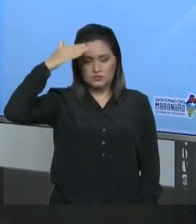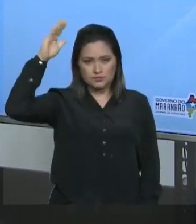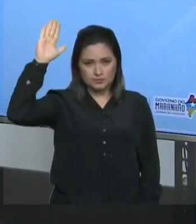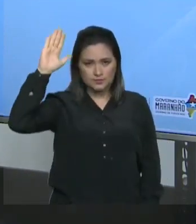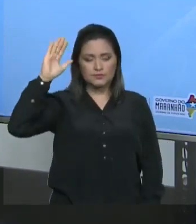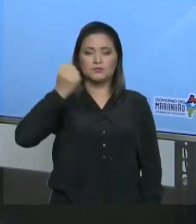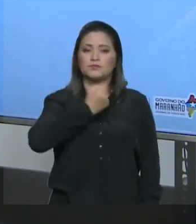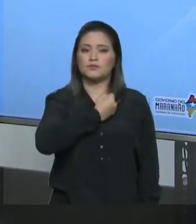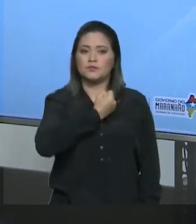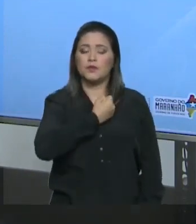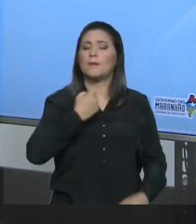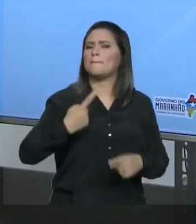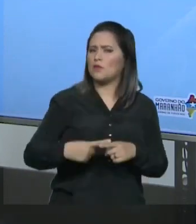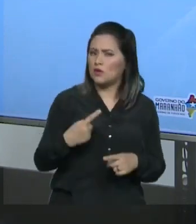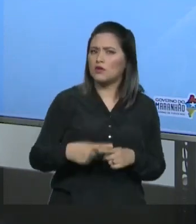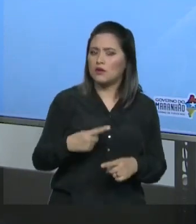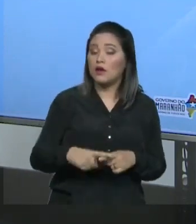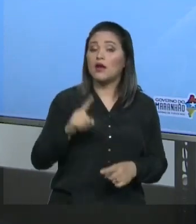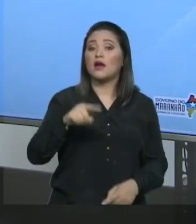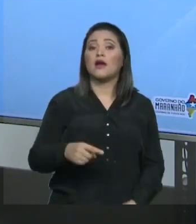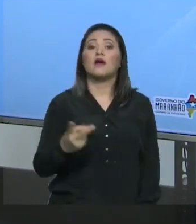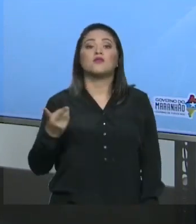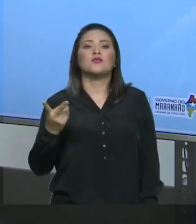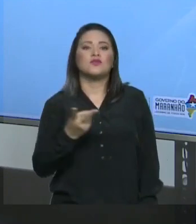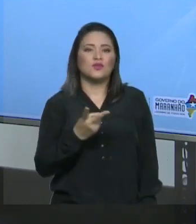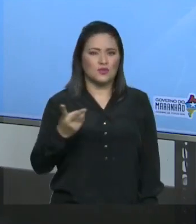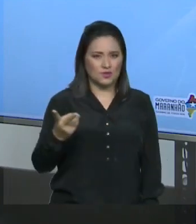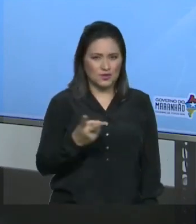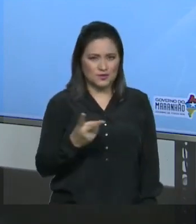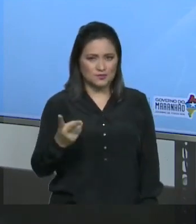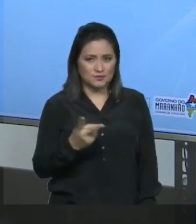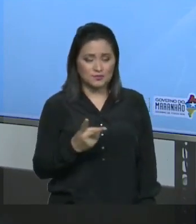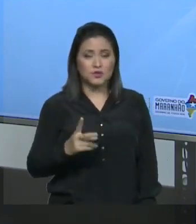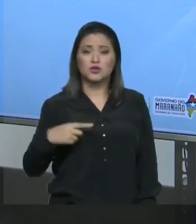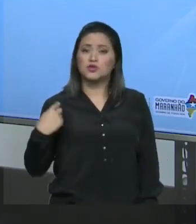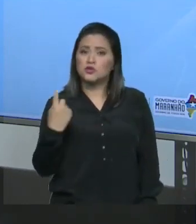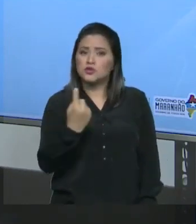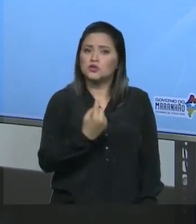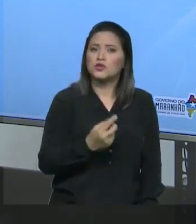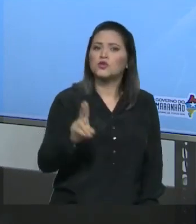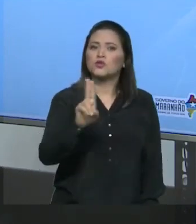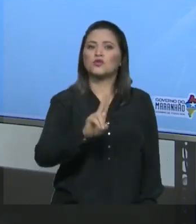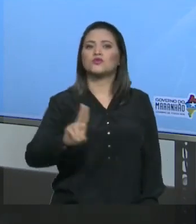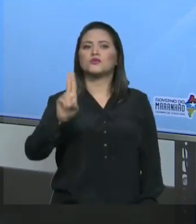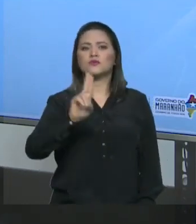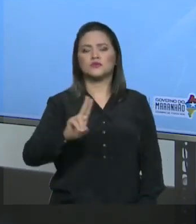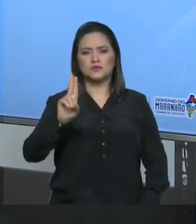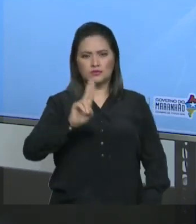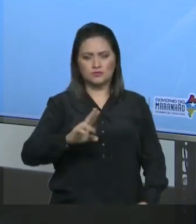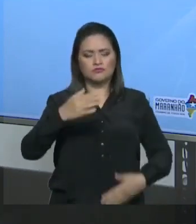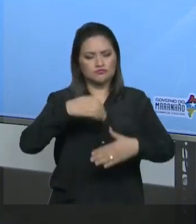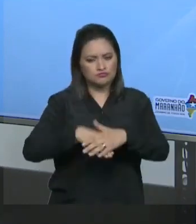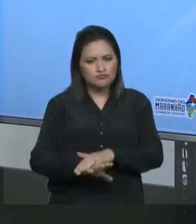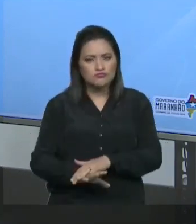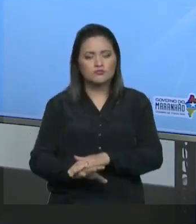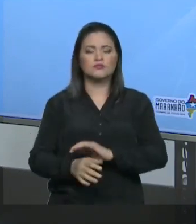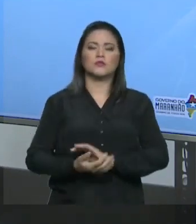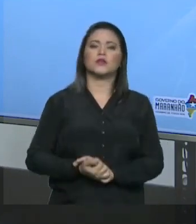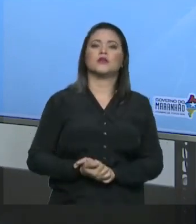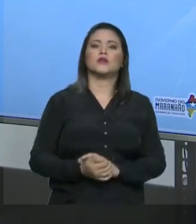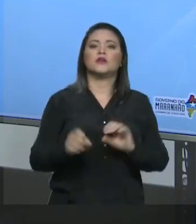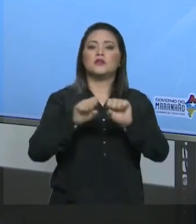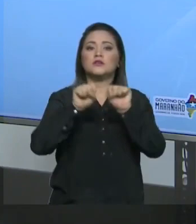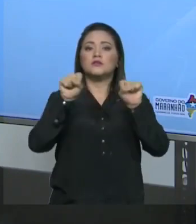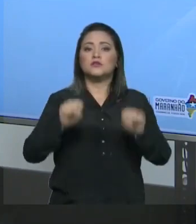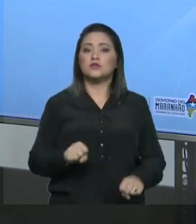Justamente porque são os dois sistemas que a gente vê com mais frequência. Sistema romano de numeração com